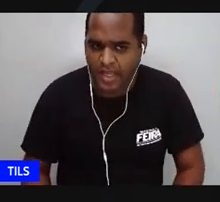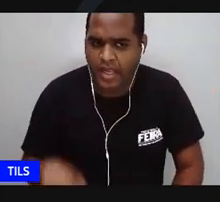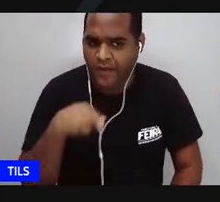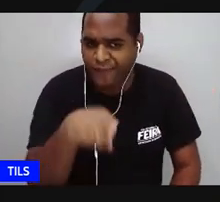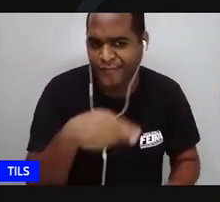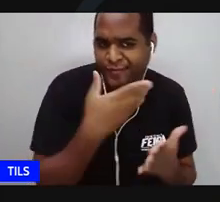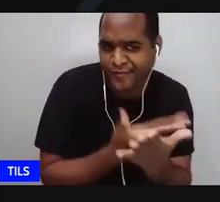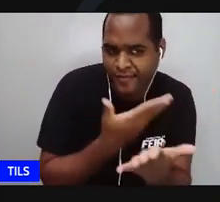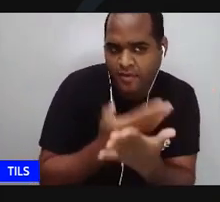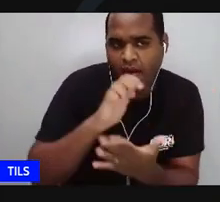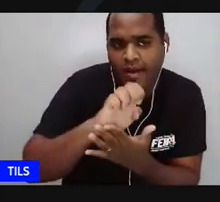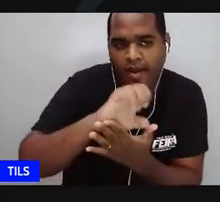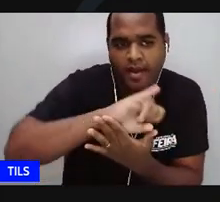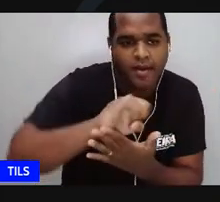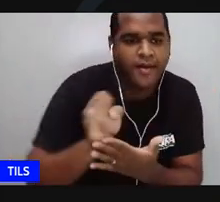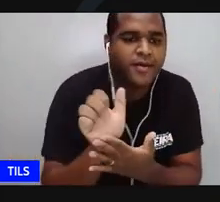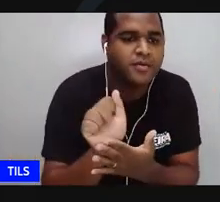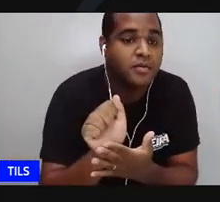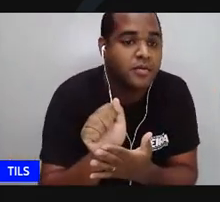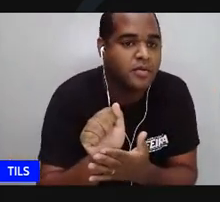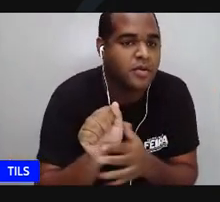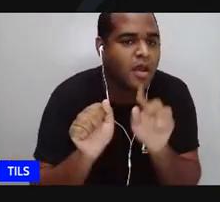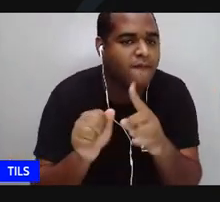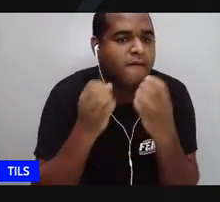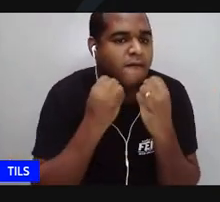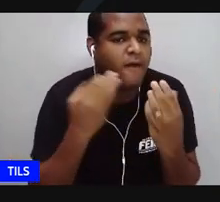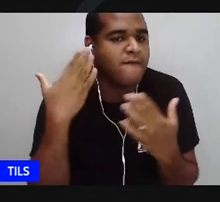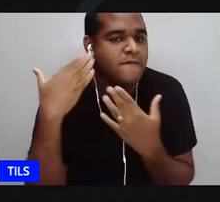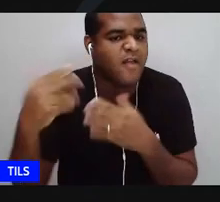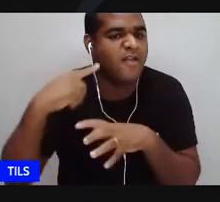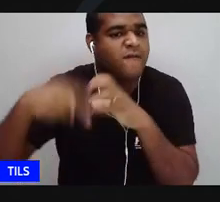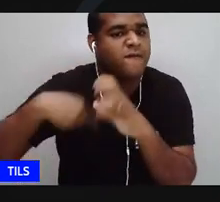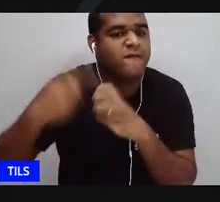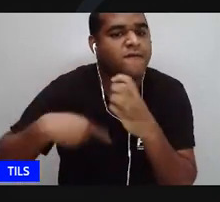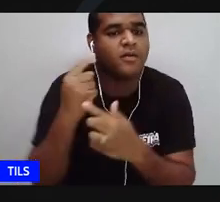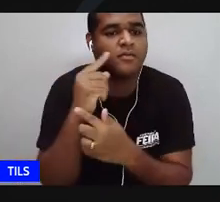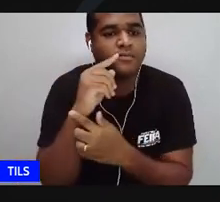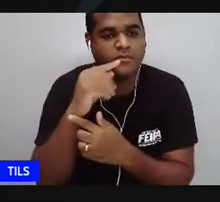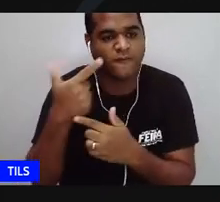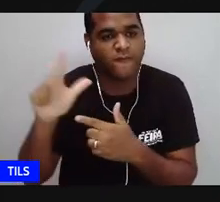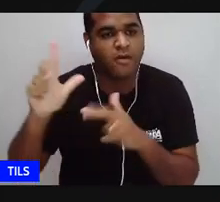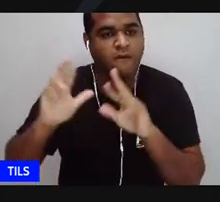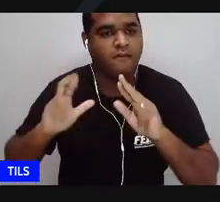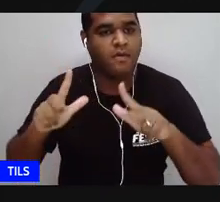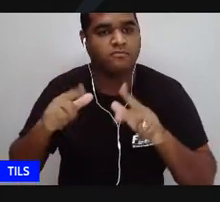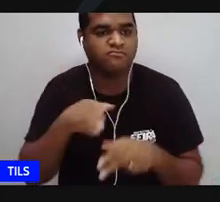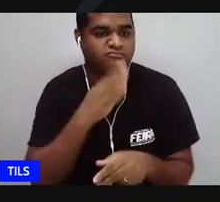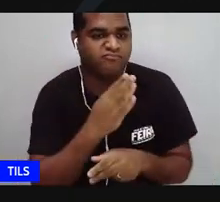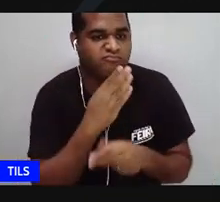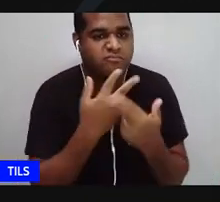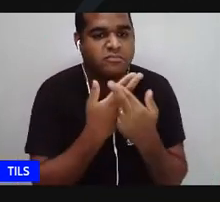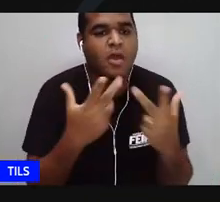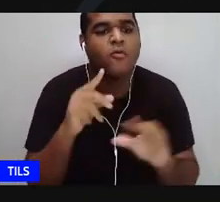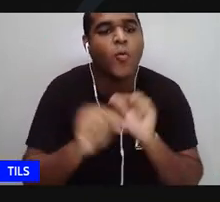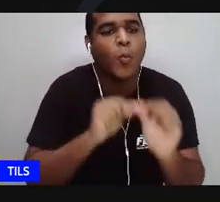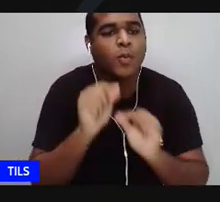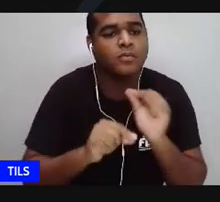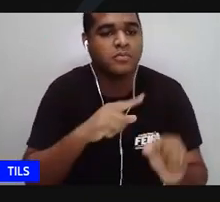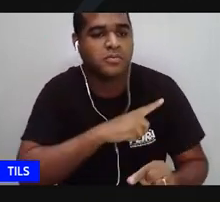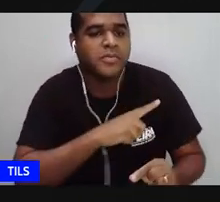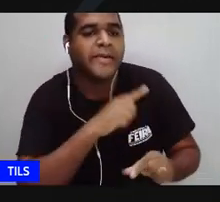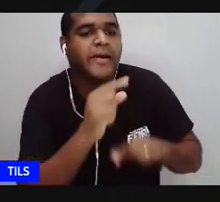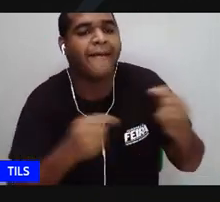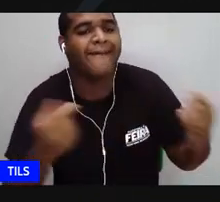da ELA, não é que você vai se tornar internacionalmente conhecido, mas você vai ter a